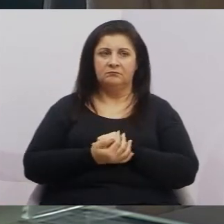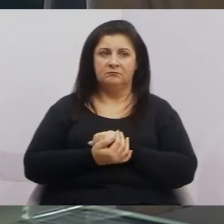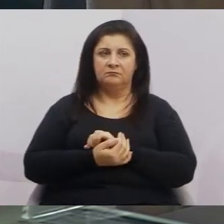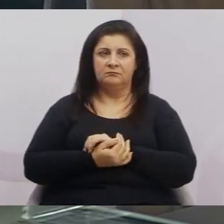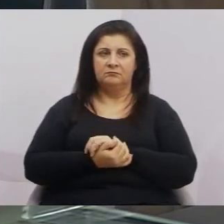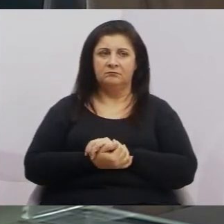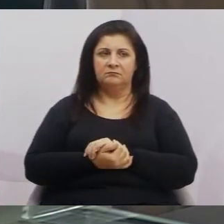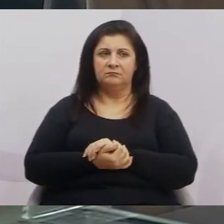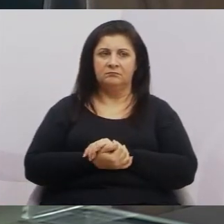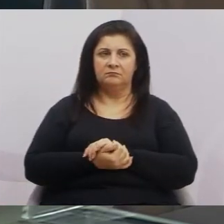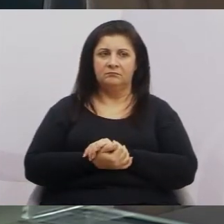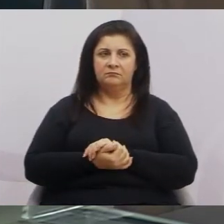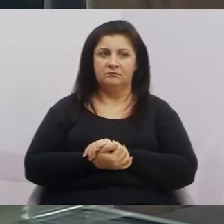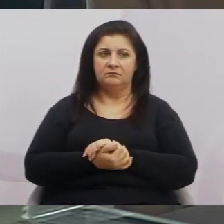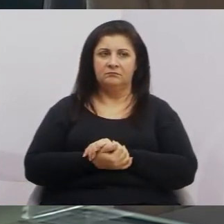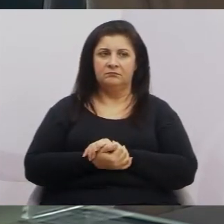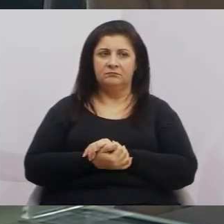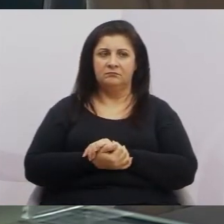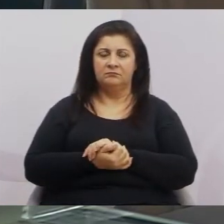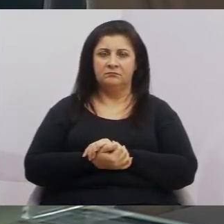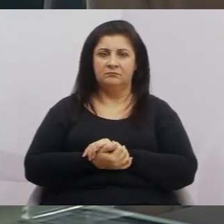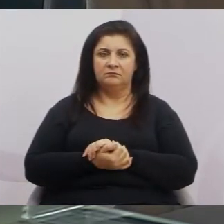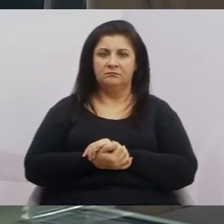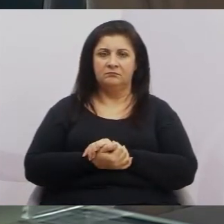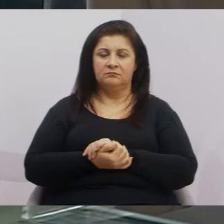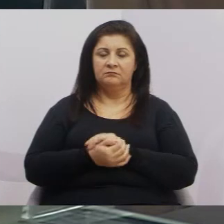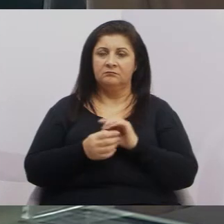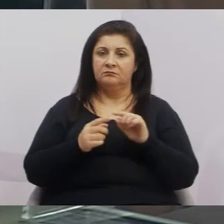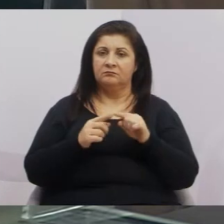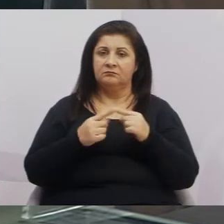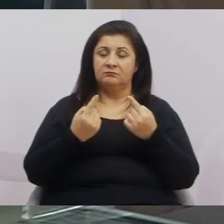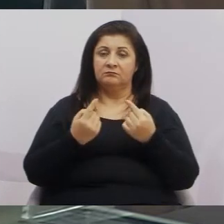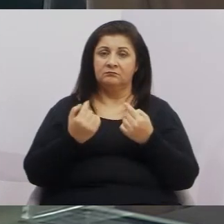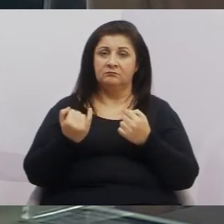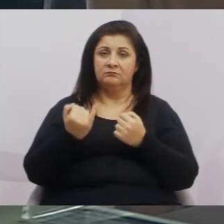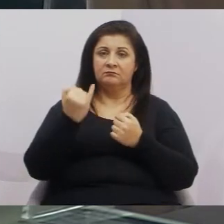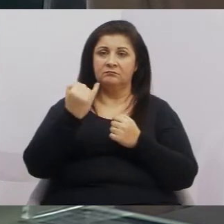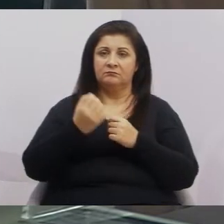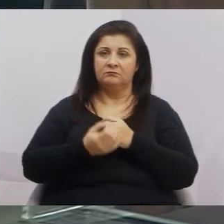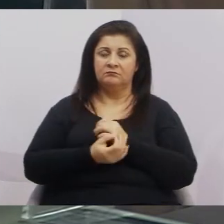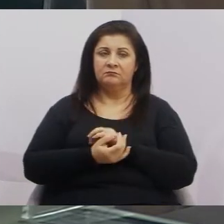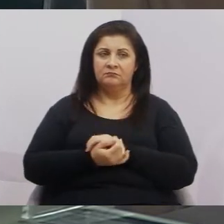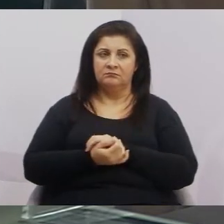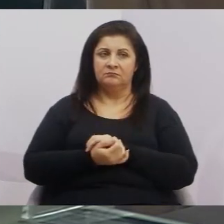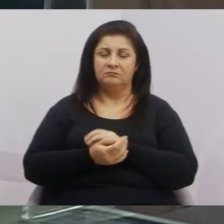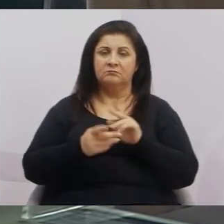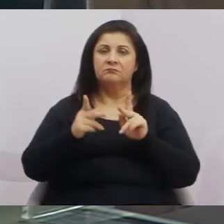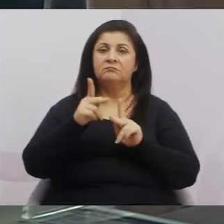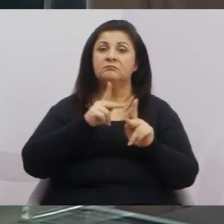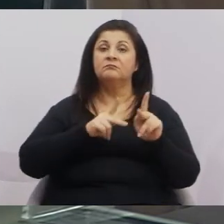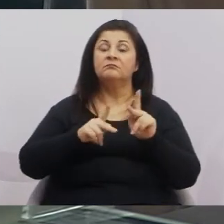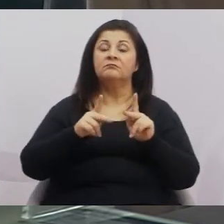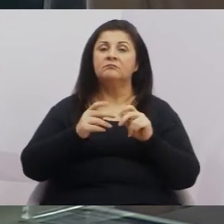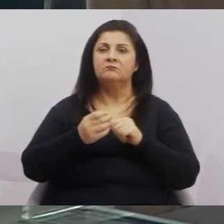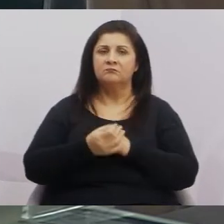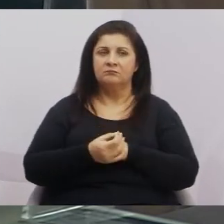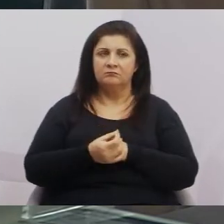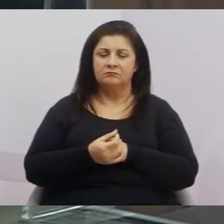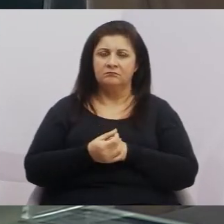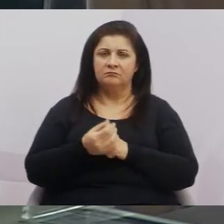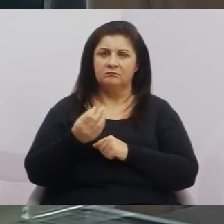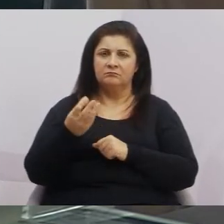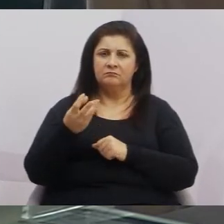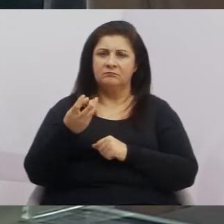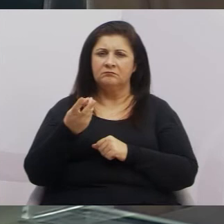Mas não é esse o fato relevante, é a população estar presente. Quantos